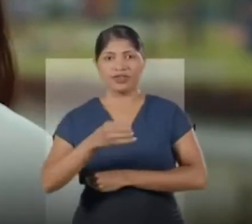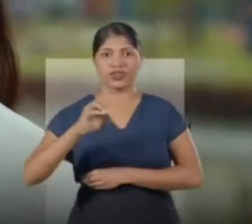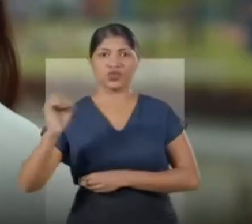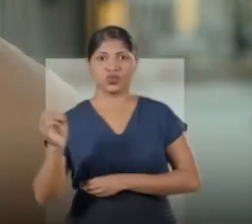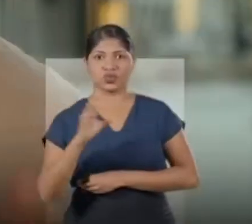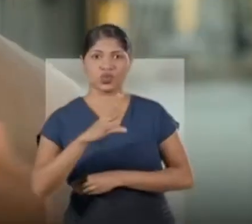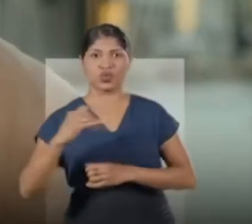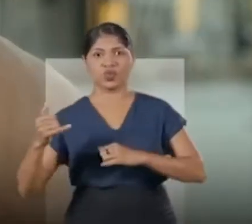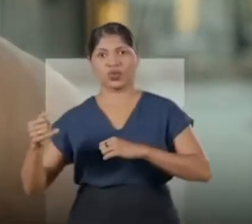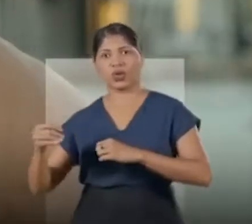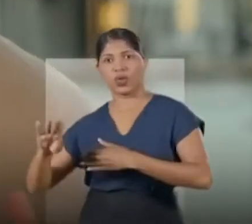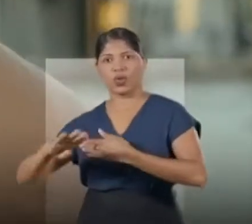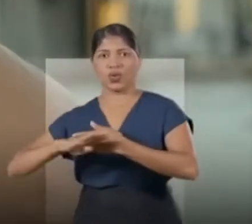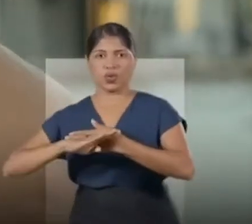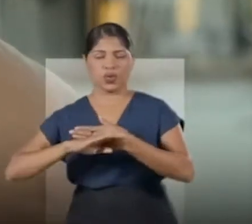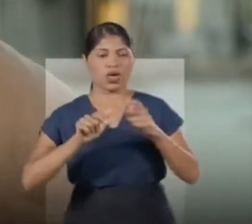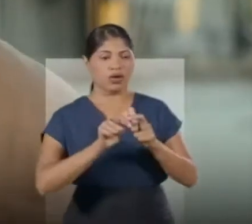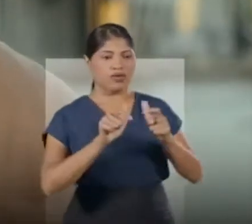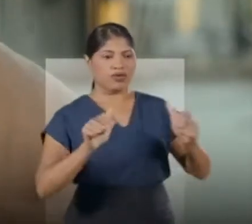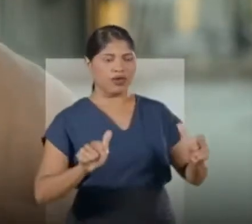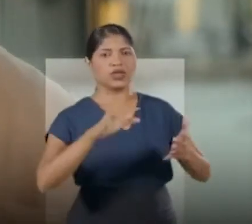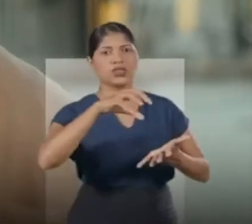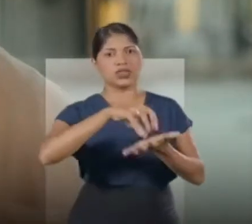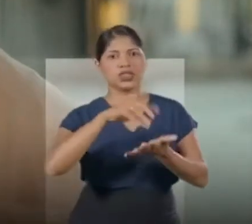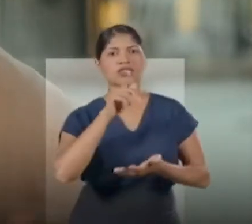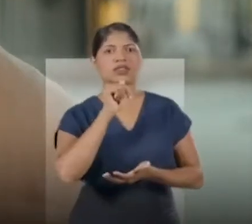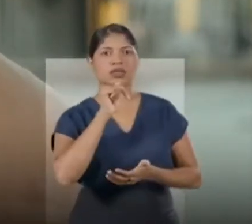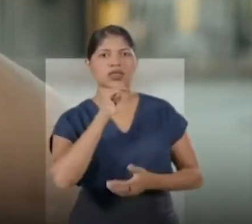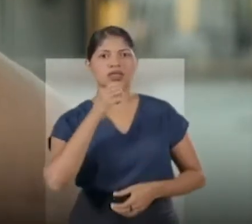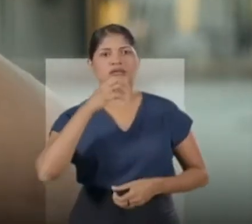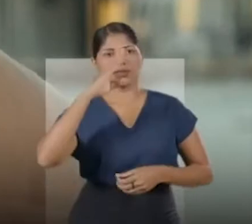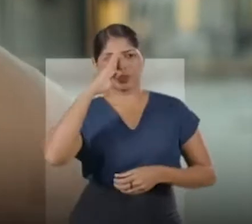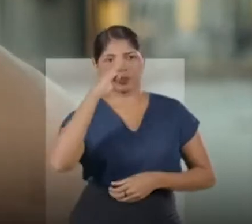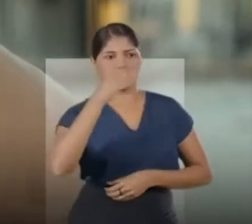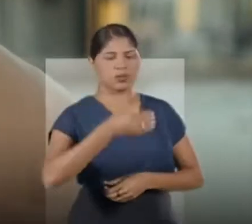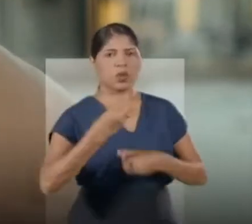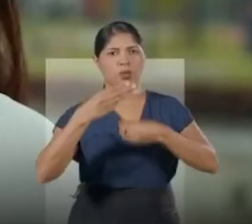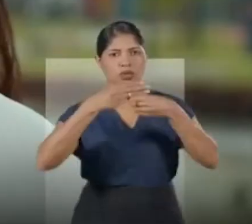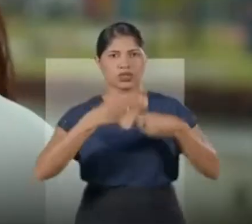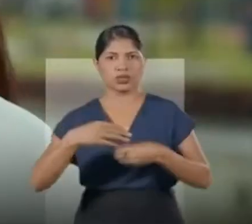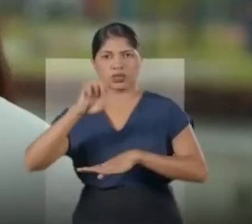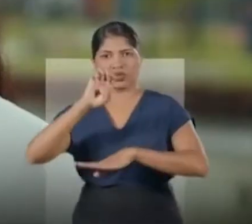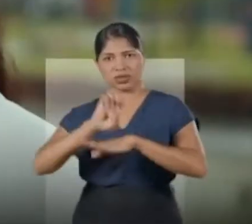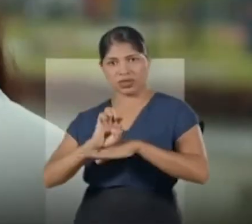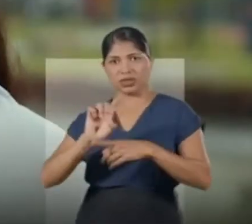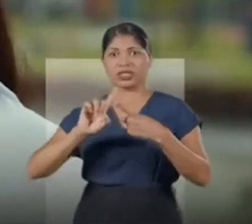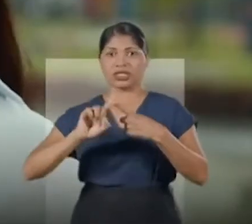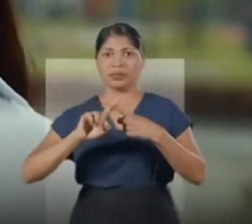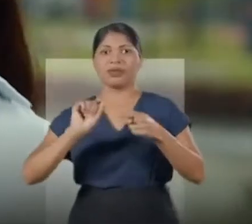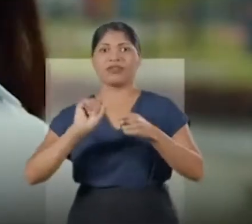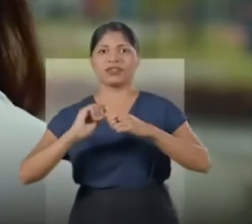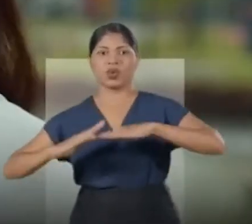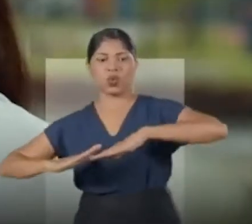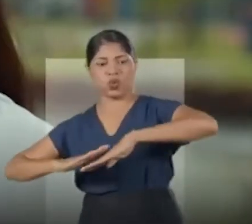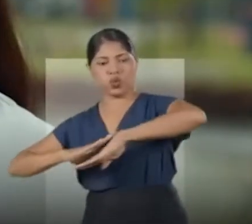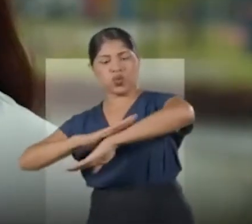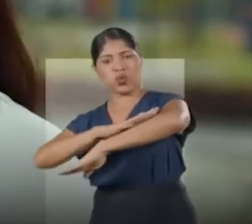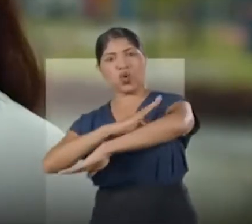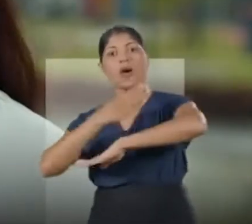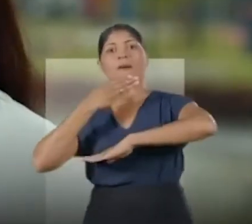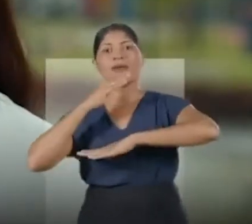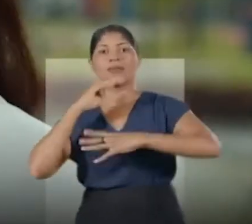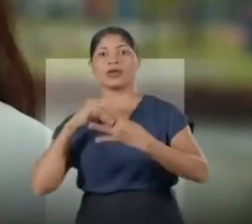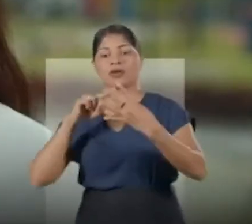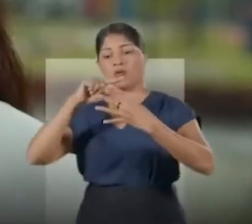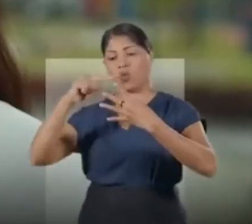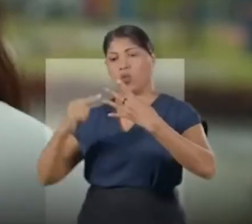hidroviários. Vai ampliar os sistemas de abastecimento de água dos principais municípios do Estado. E ainda vai construir um viaduto em Marabá